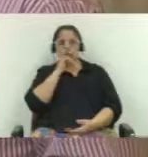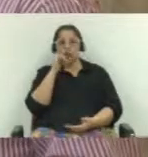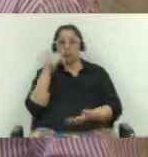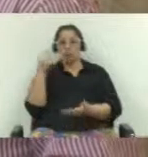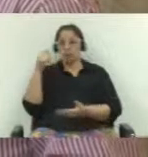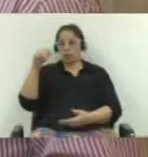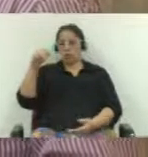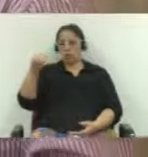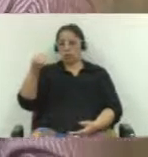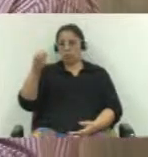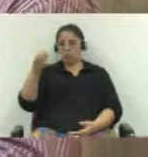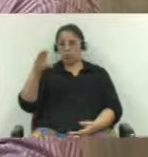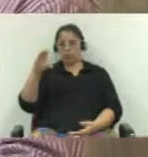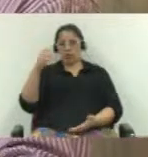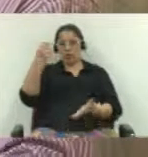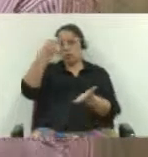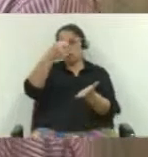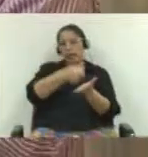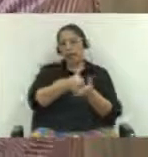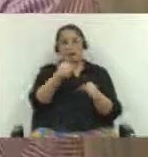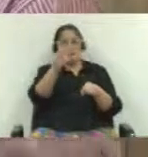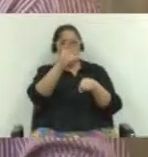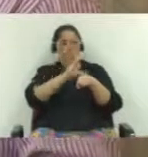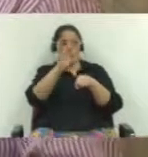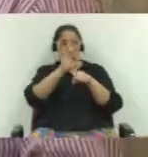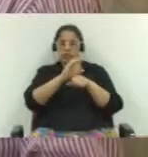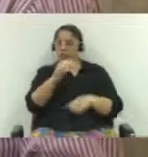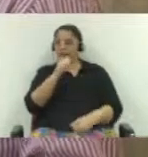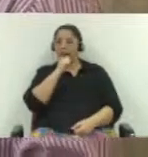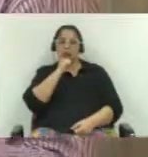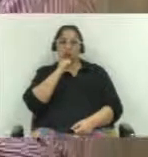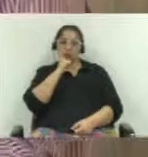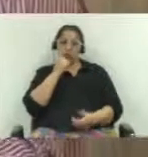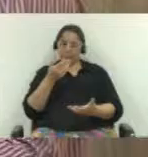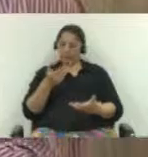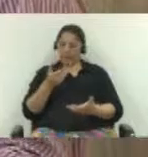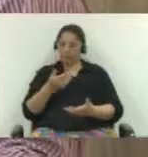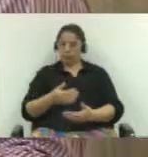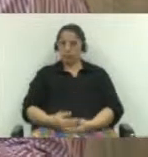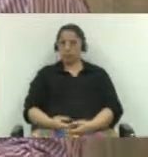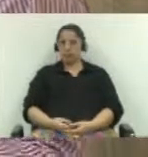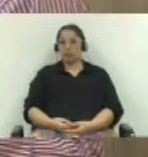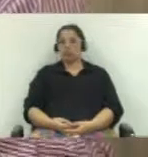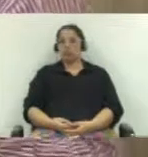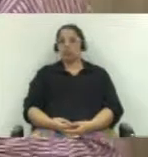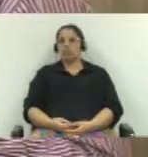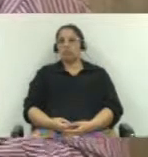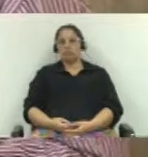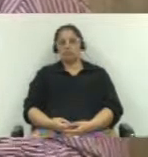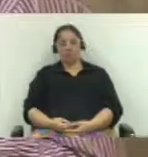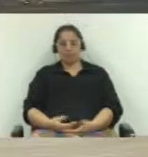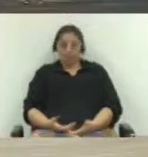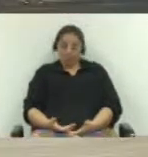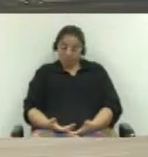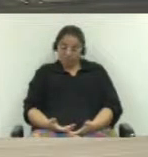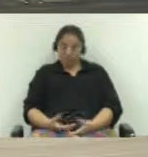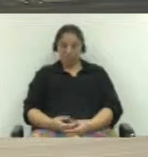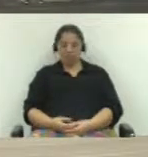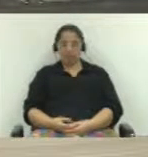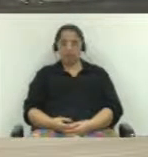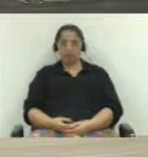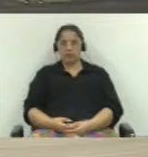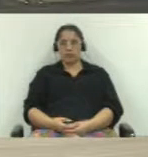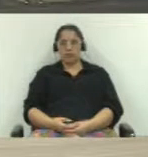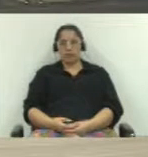tempo e também o MEC não estaria pagando cursos de preceptoria sabendo que Limeira